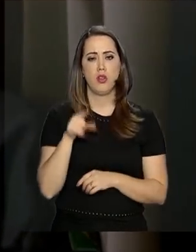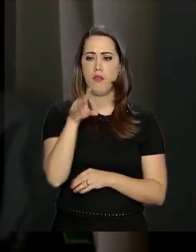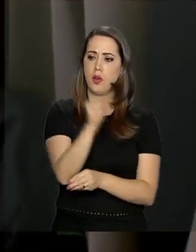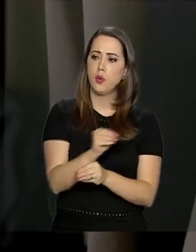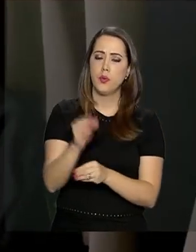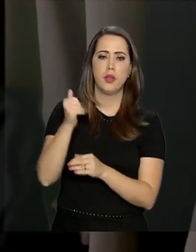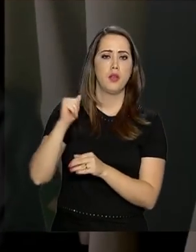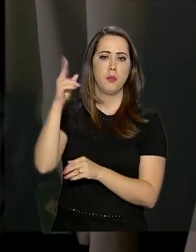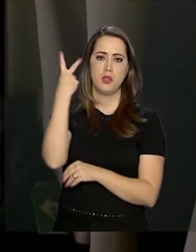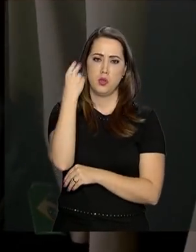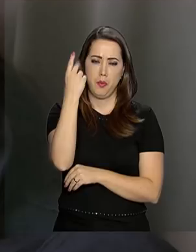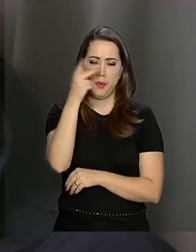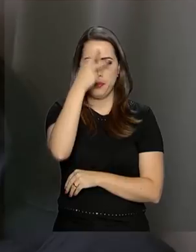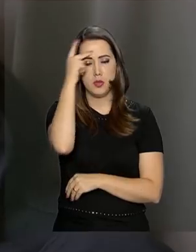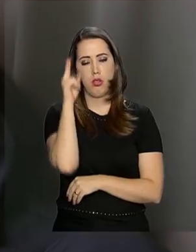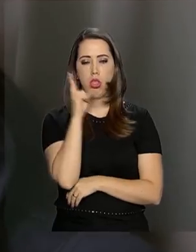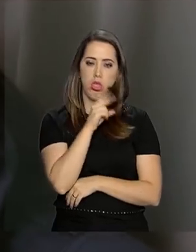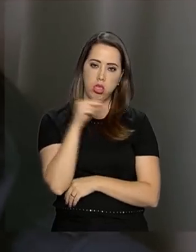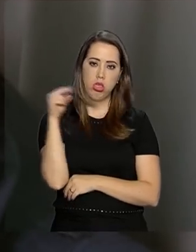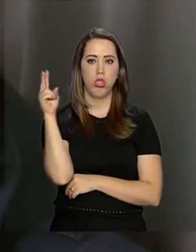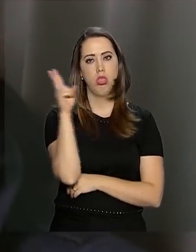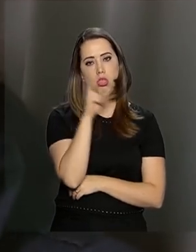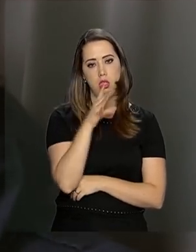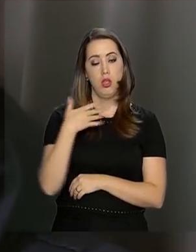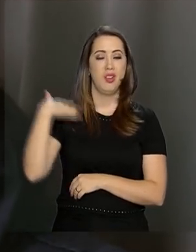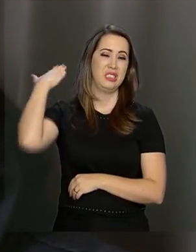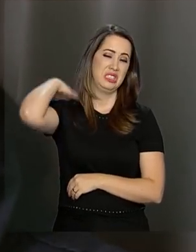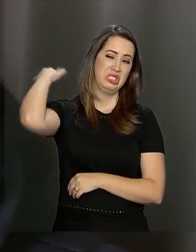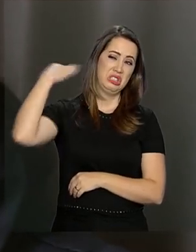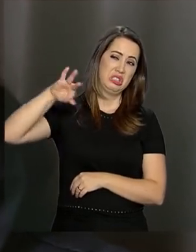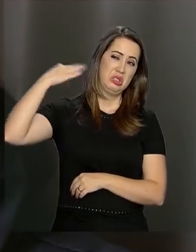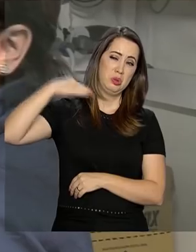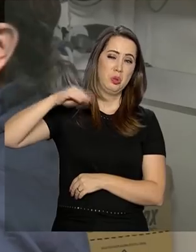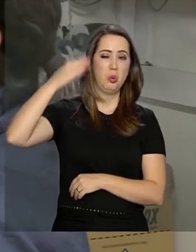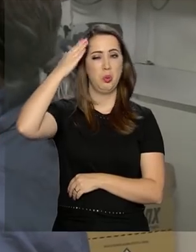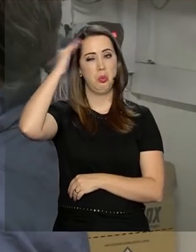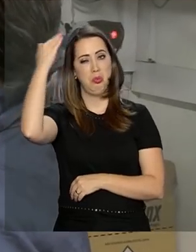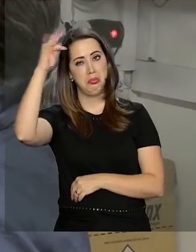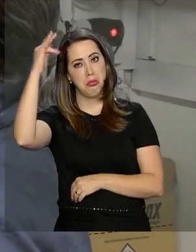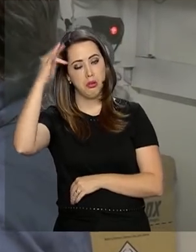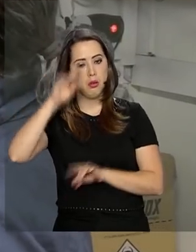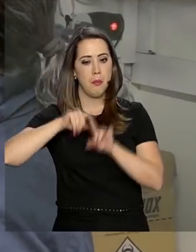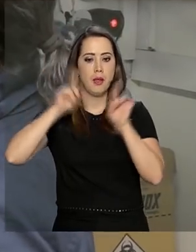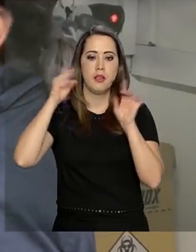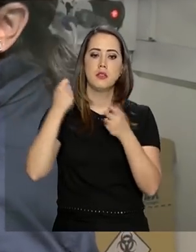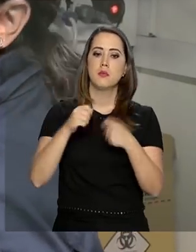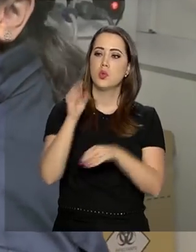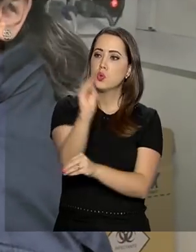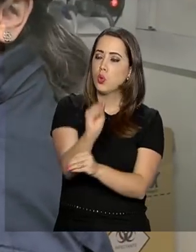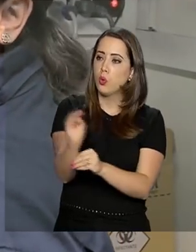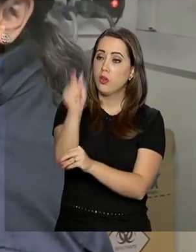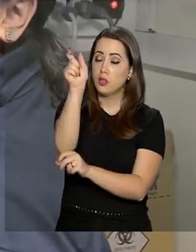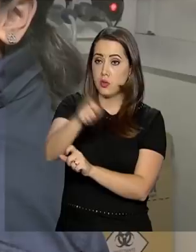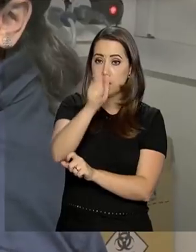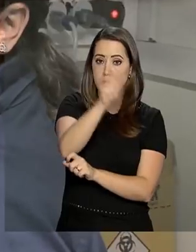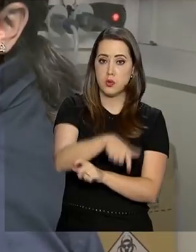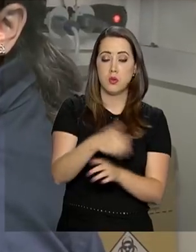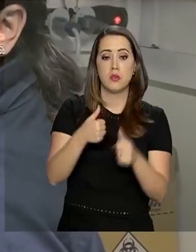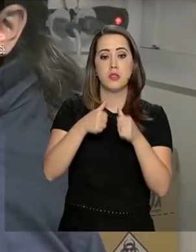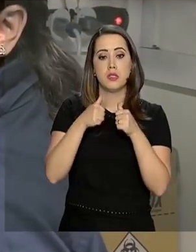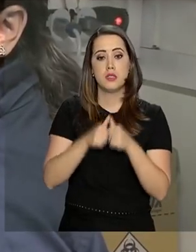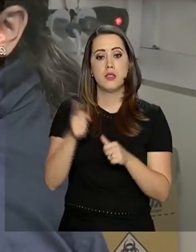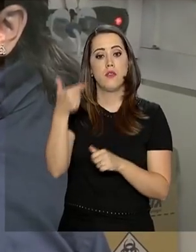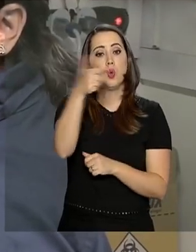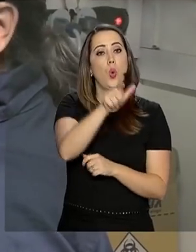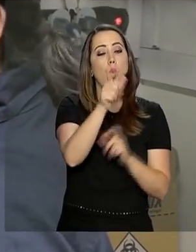foram de pessoas mareadas ou com dores nas costas ou de cabeça. Mas ela precisou socorrer um navegante que estava em